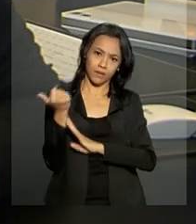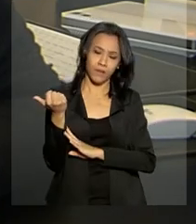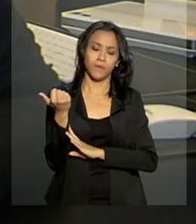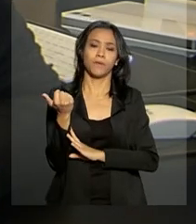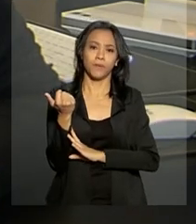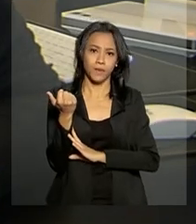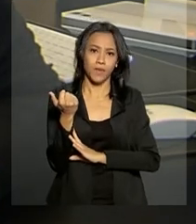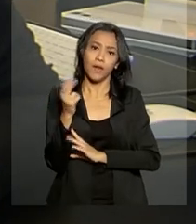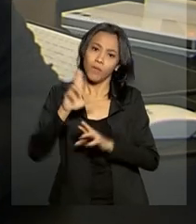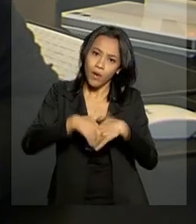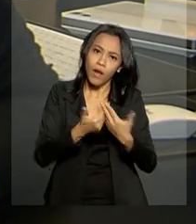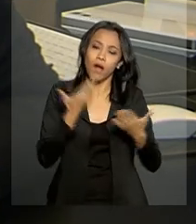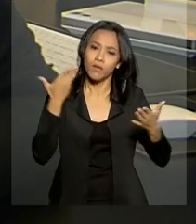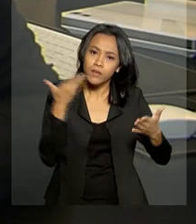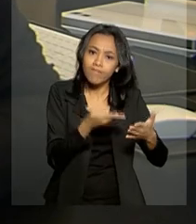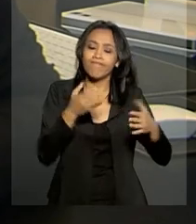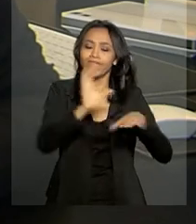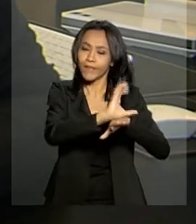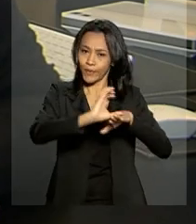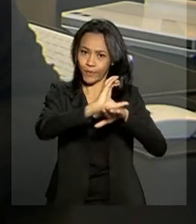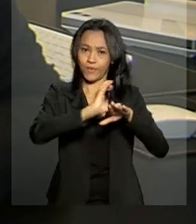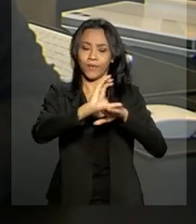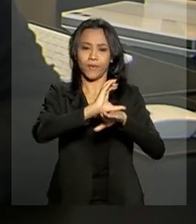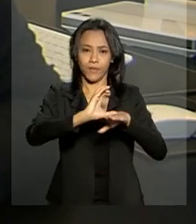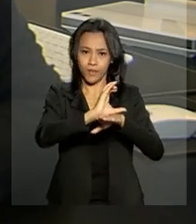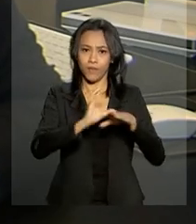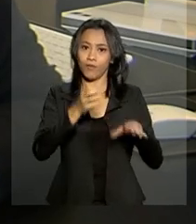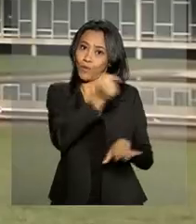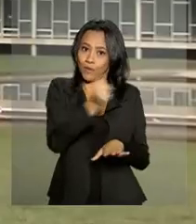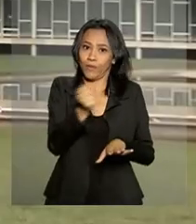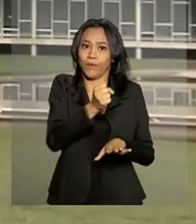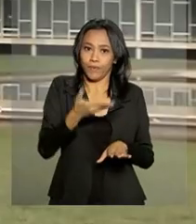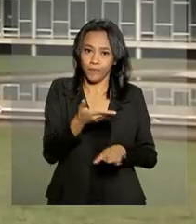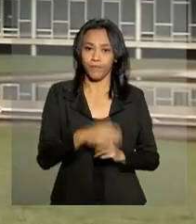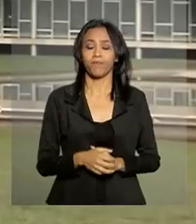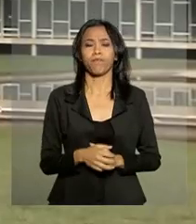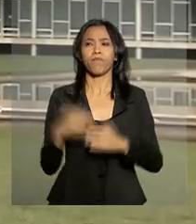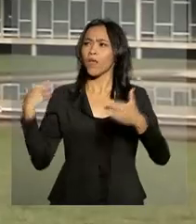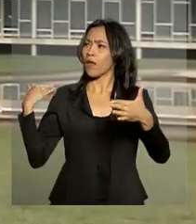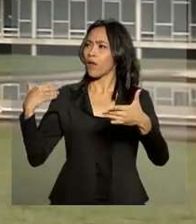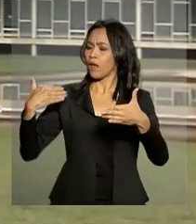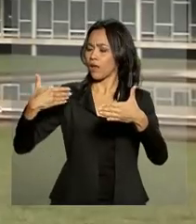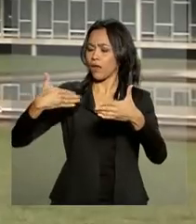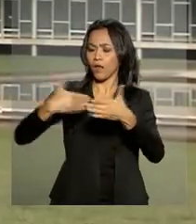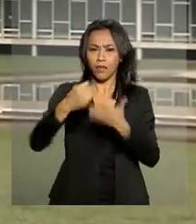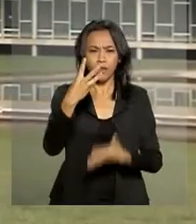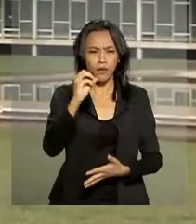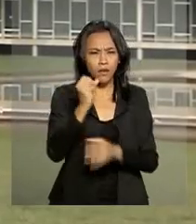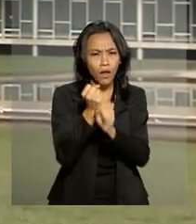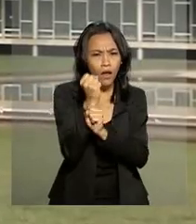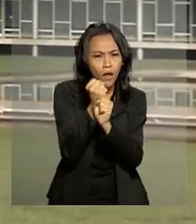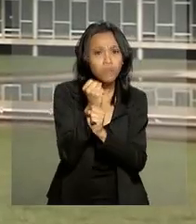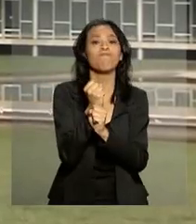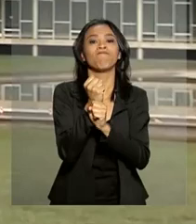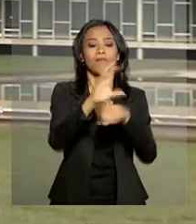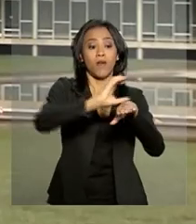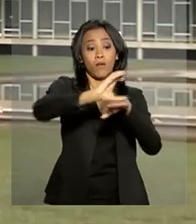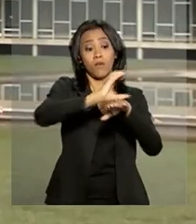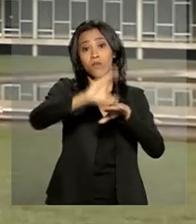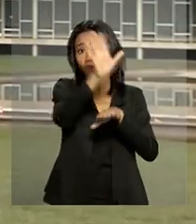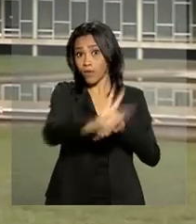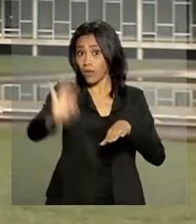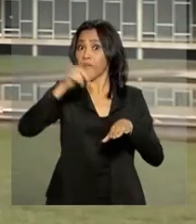A partir da Constituição de 88. Ao longo desses 30 anos, a Constituição Federal